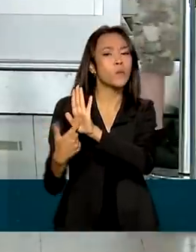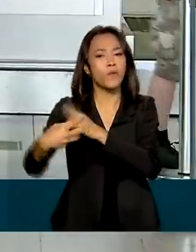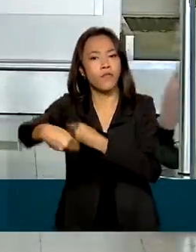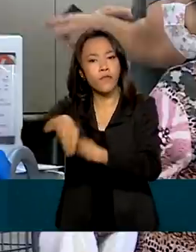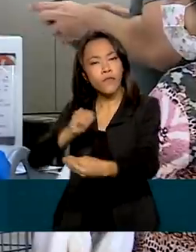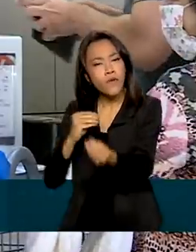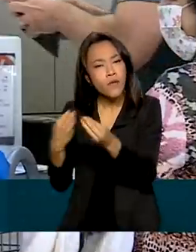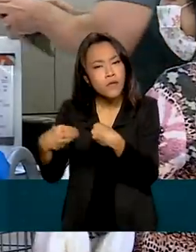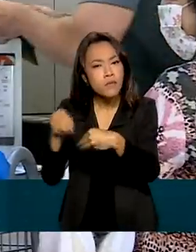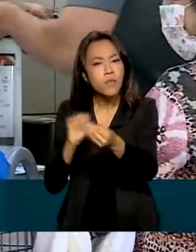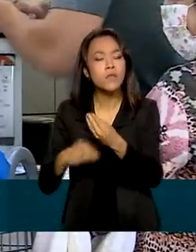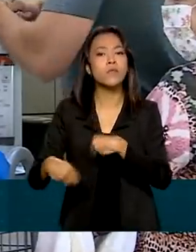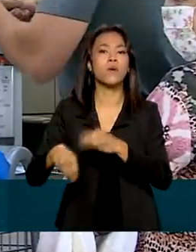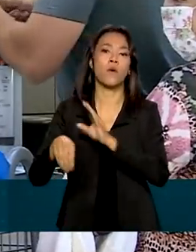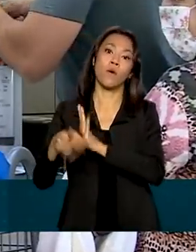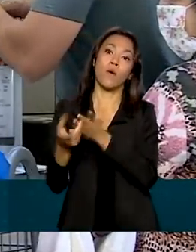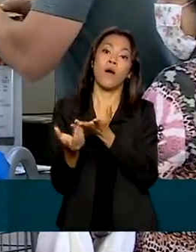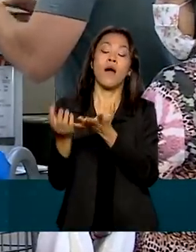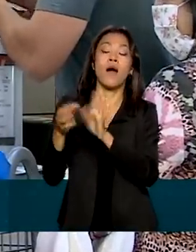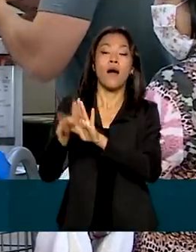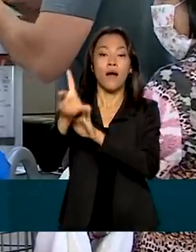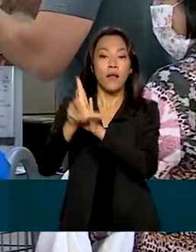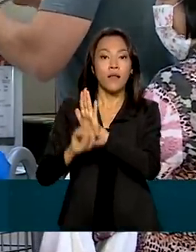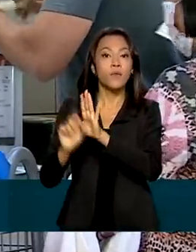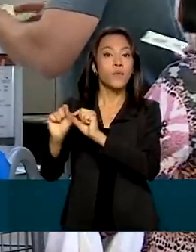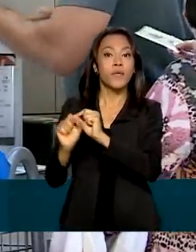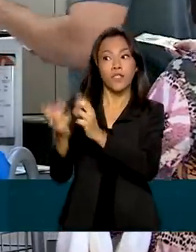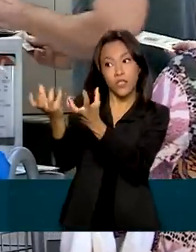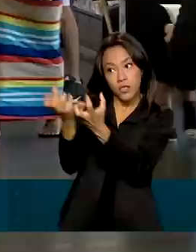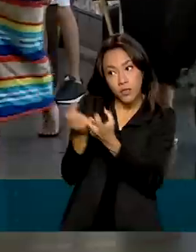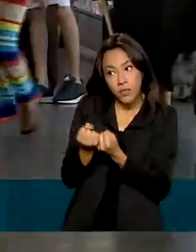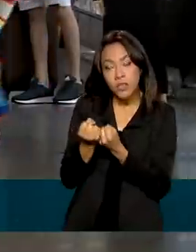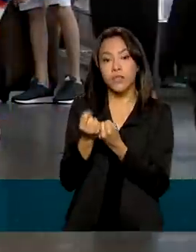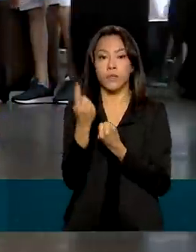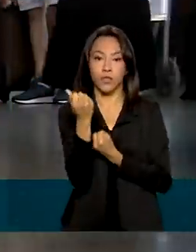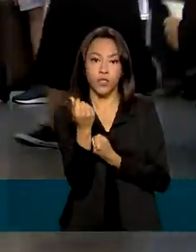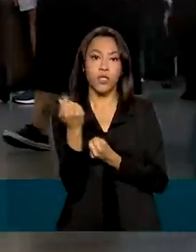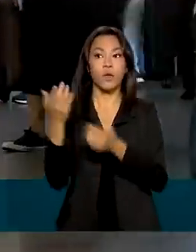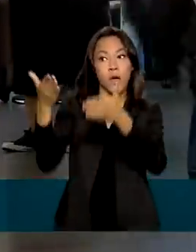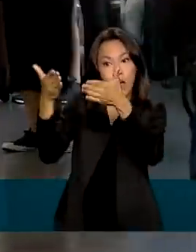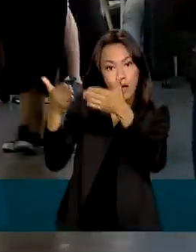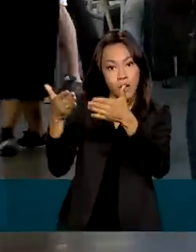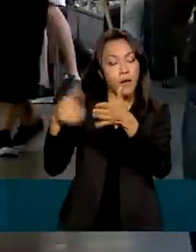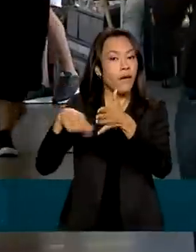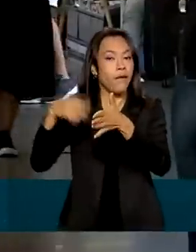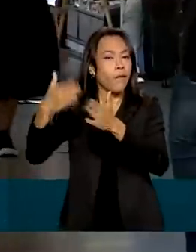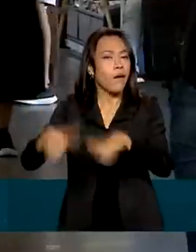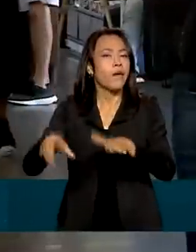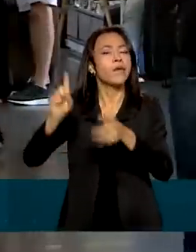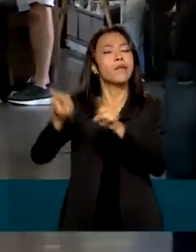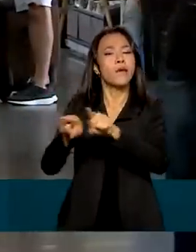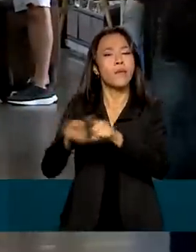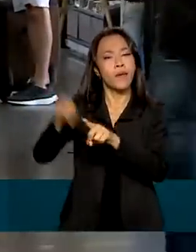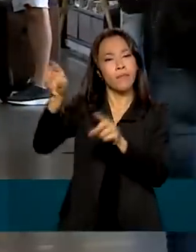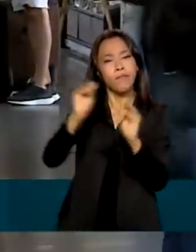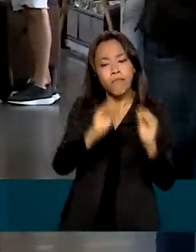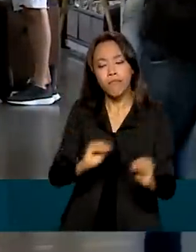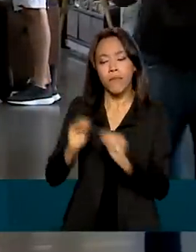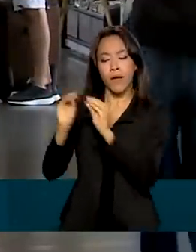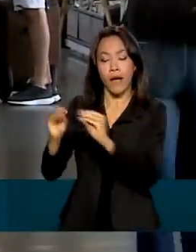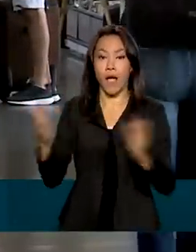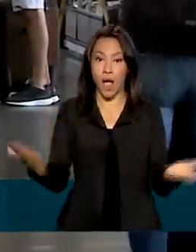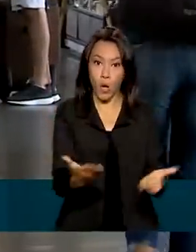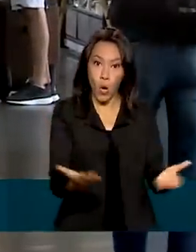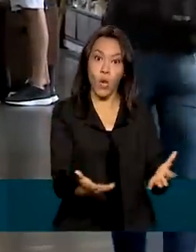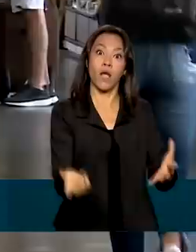as regras de reembolso e de remarcação de passagens. Mas este ano, a partir de janeiro, voltaram a valer